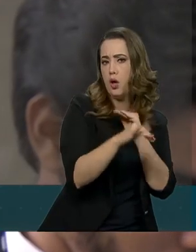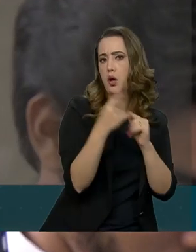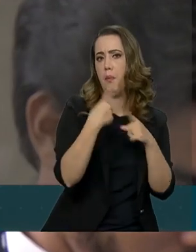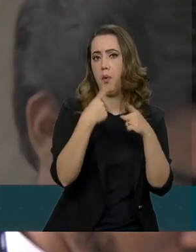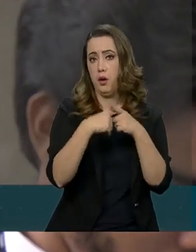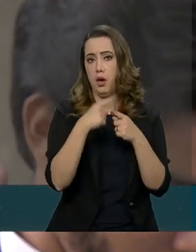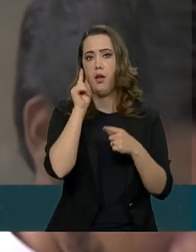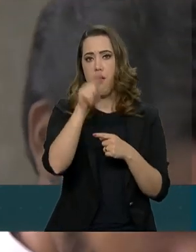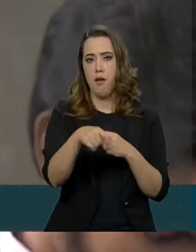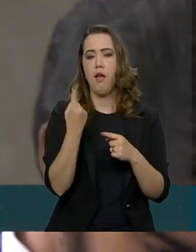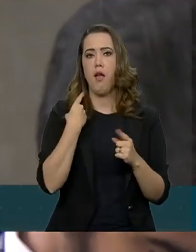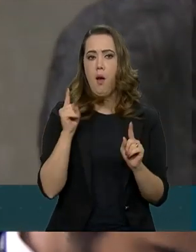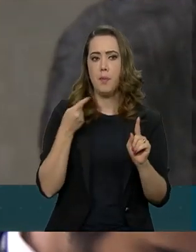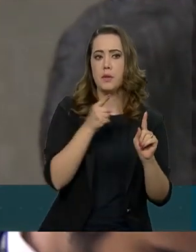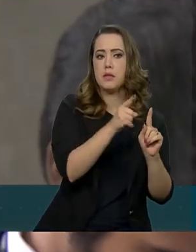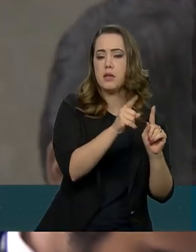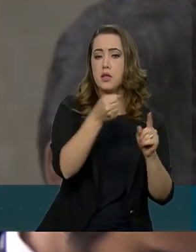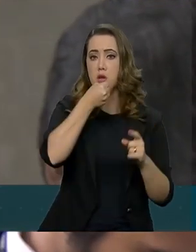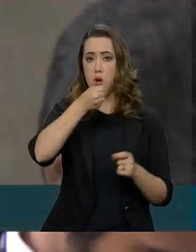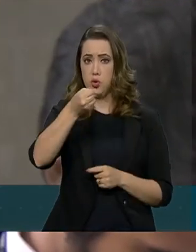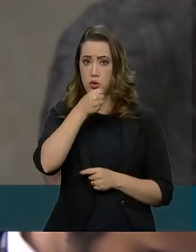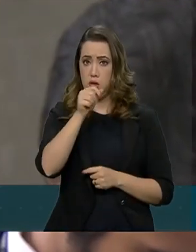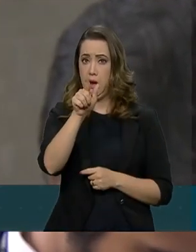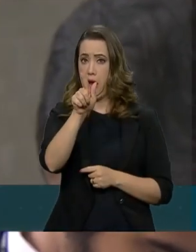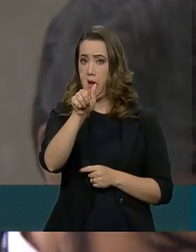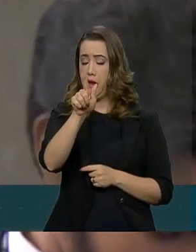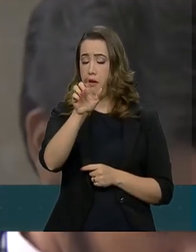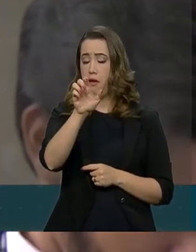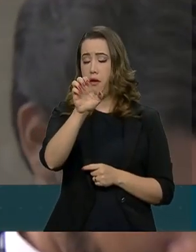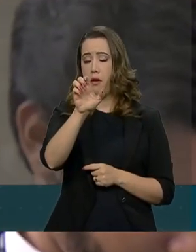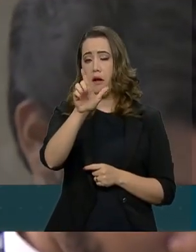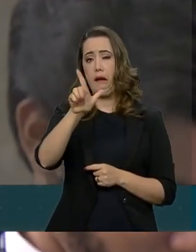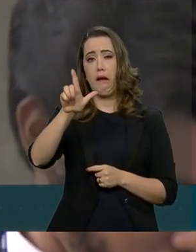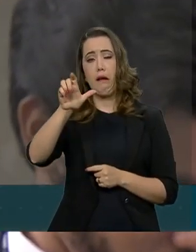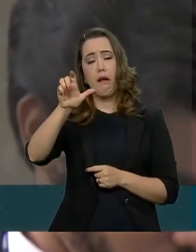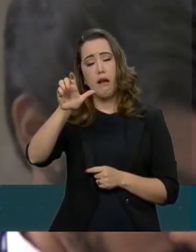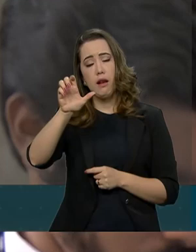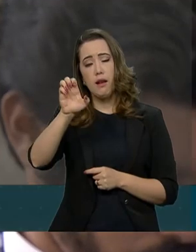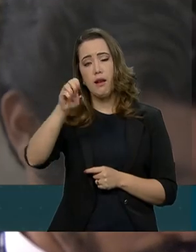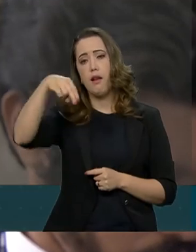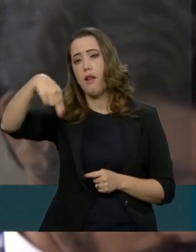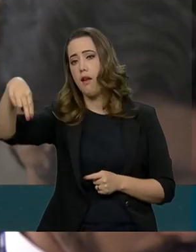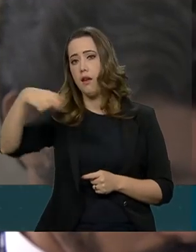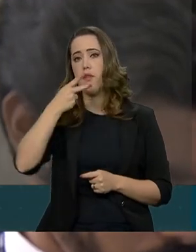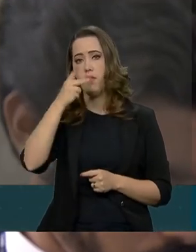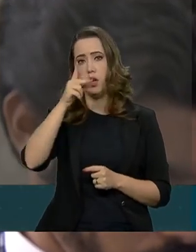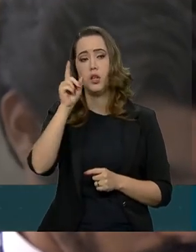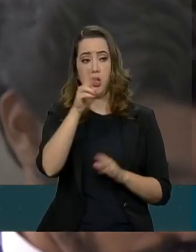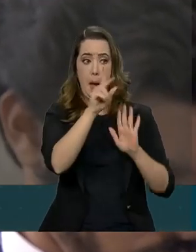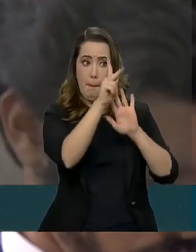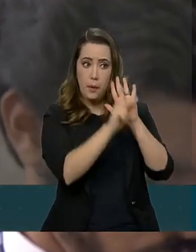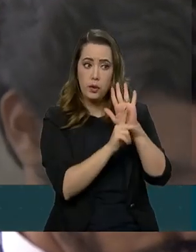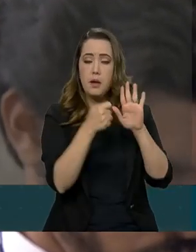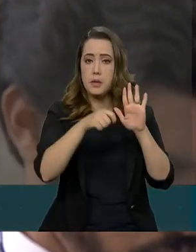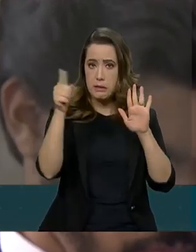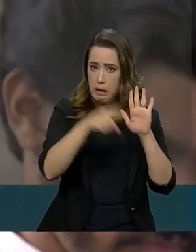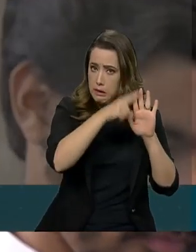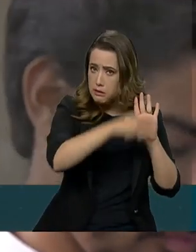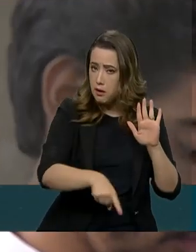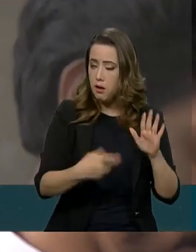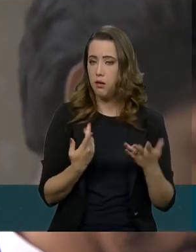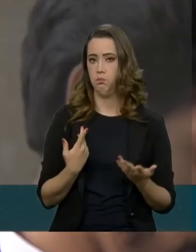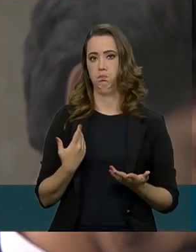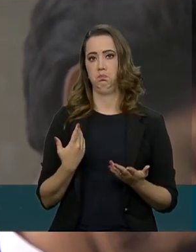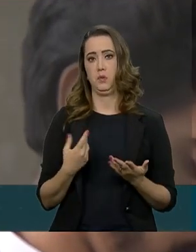ameaça velada ao jornalista Glenn Greenwald e propondo que essa portaria seja anulada. Gostaria de saber se o Planalto teme a